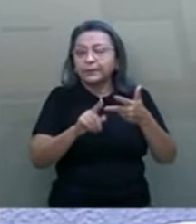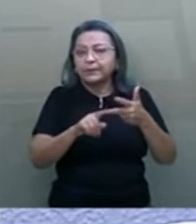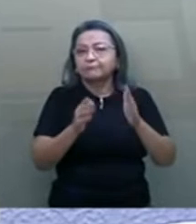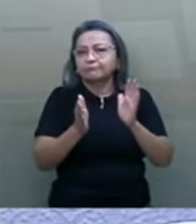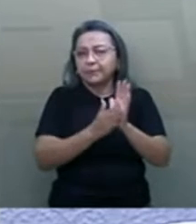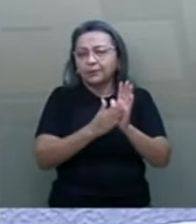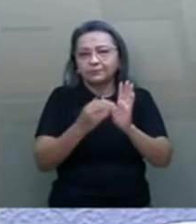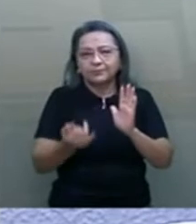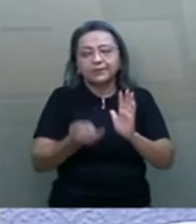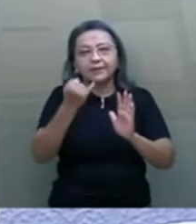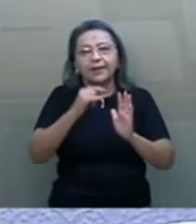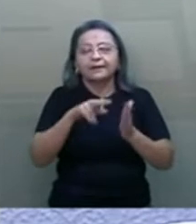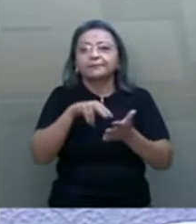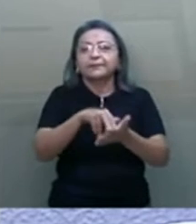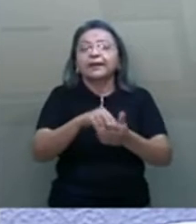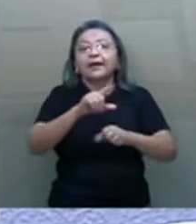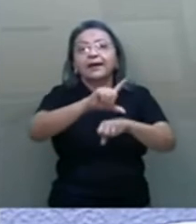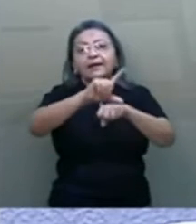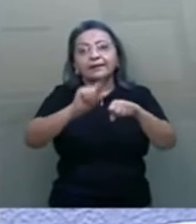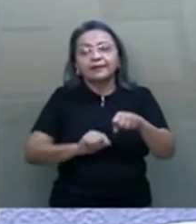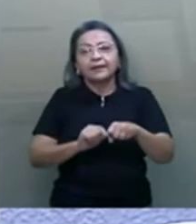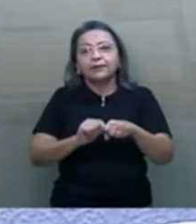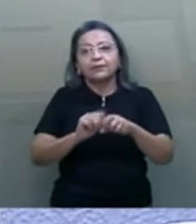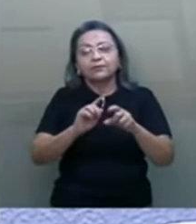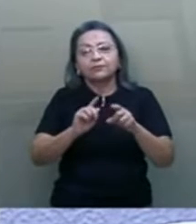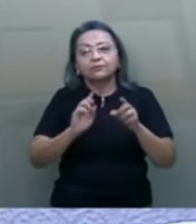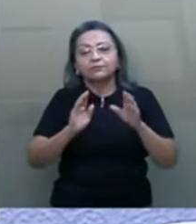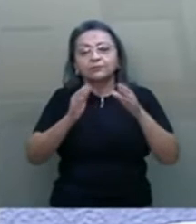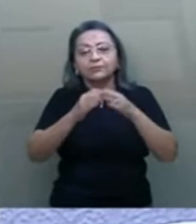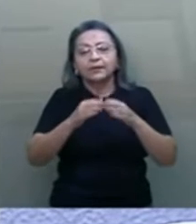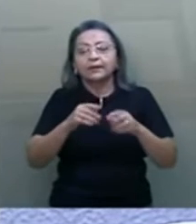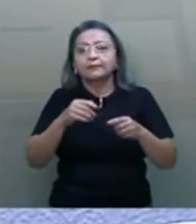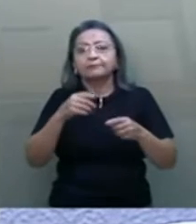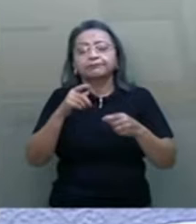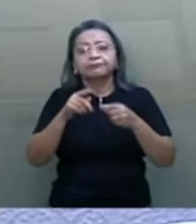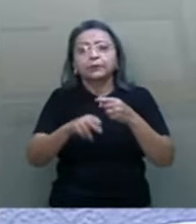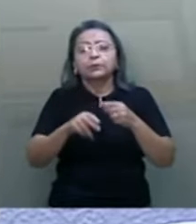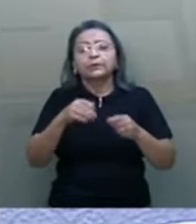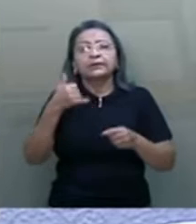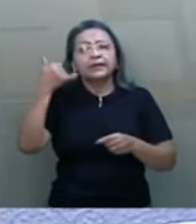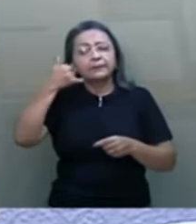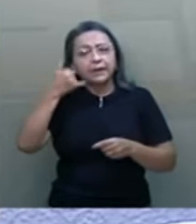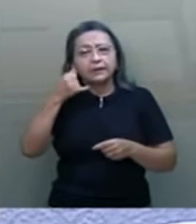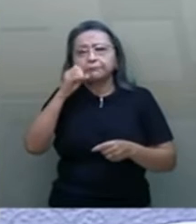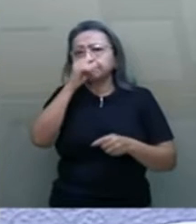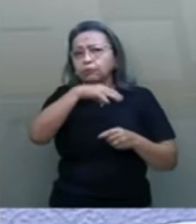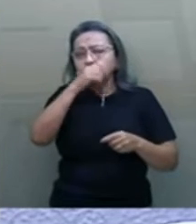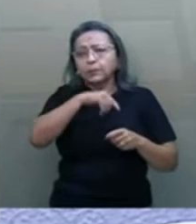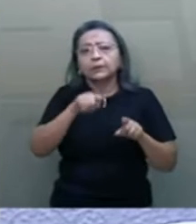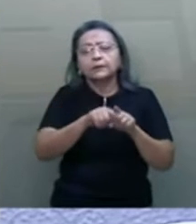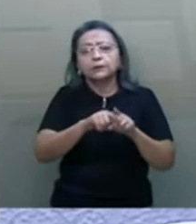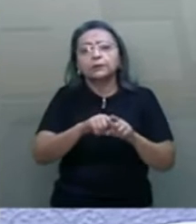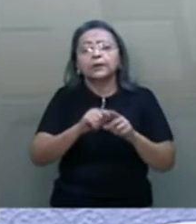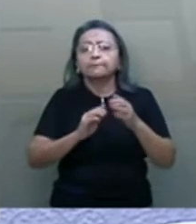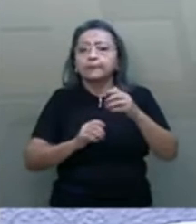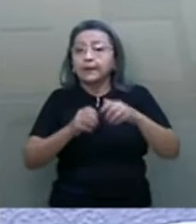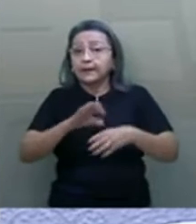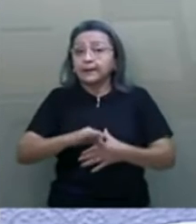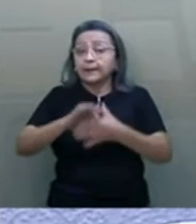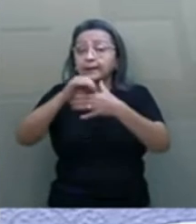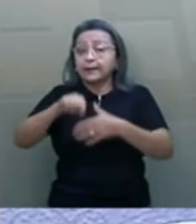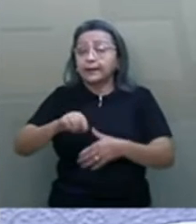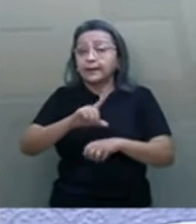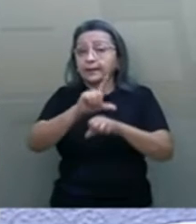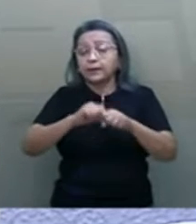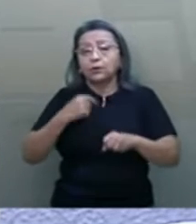importante é a atuação da Anatel voltada a impedir o telemarketing abusivo, que tem sido liderada na Anatel pelo nosso colega